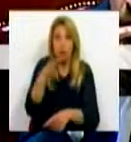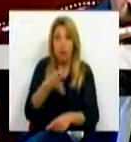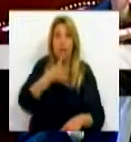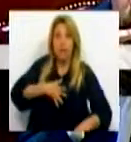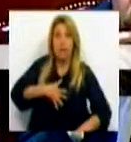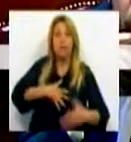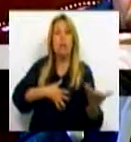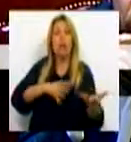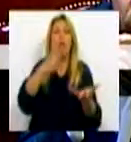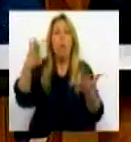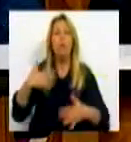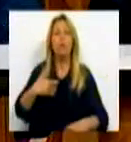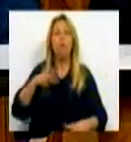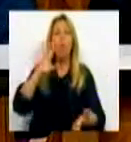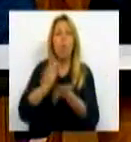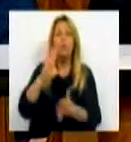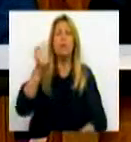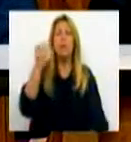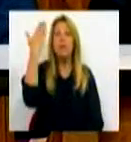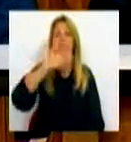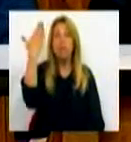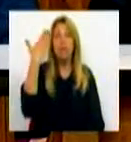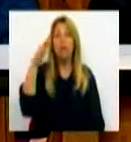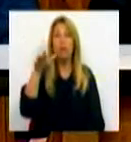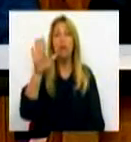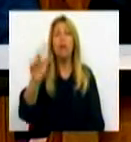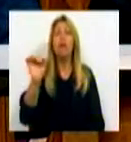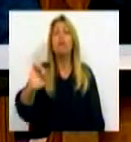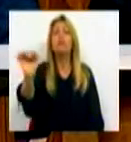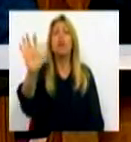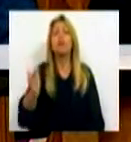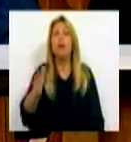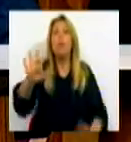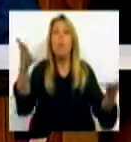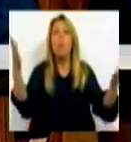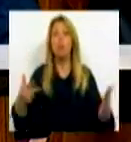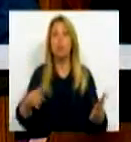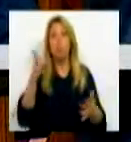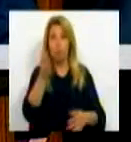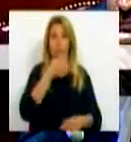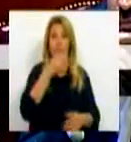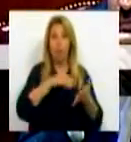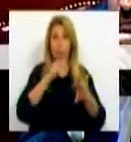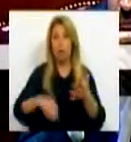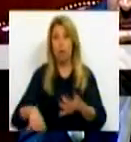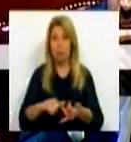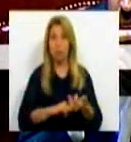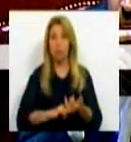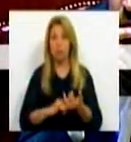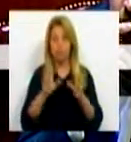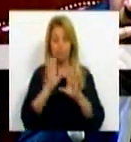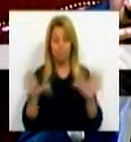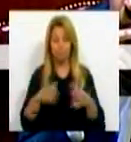Deputado esteve nos últimos 15 dias, nos últimos 15 dias, quando fala dos contratos de associação? O corpo docente foi